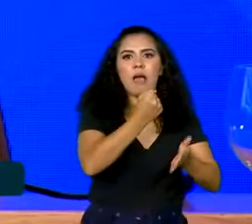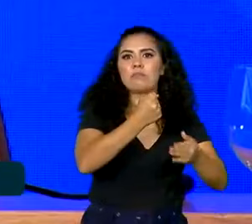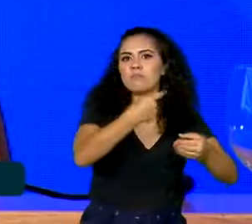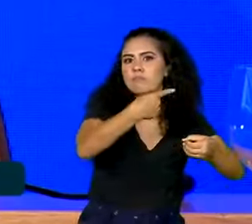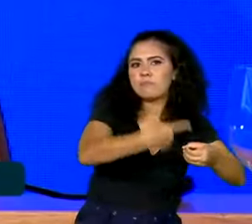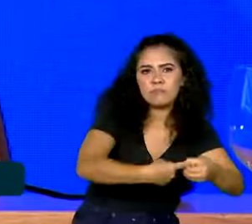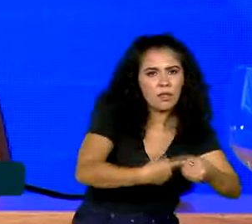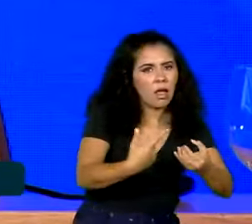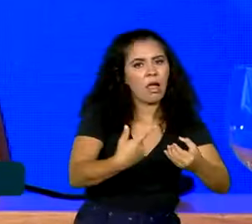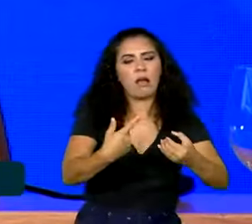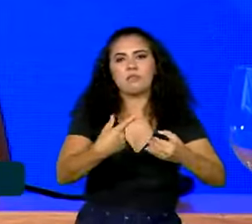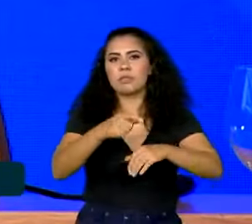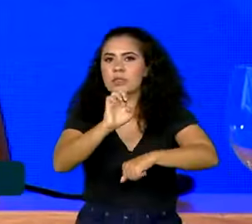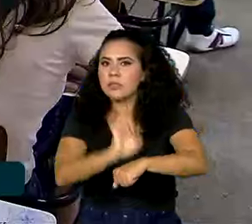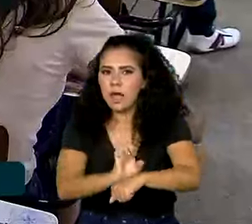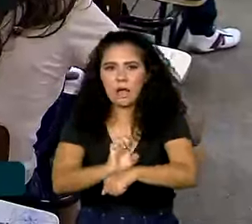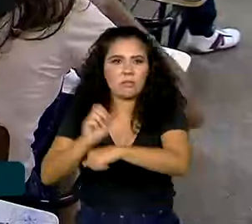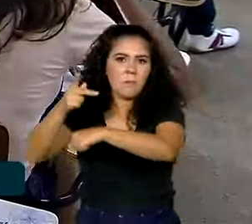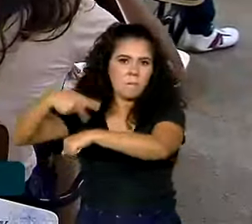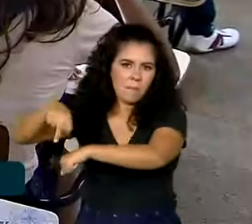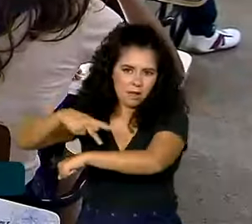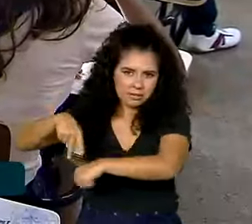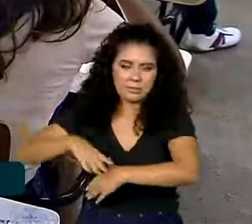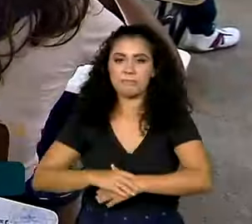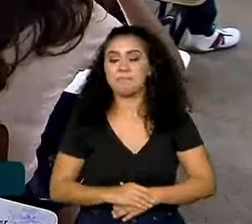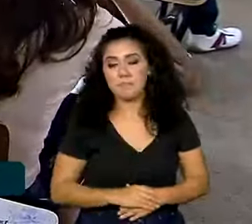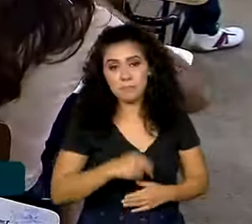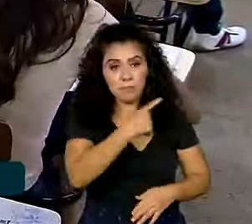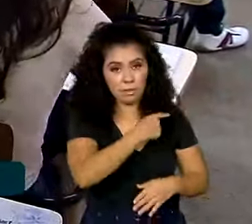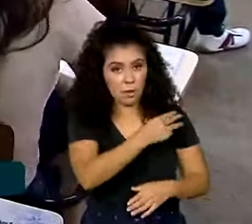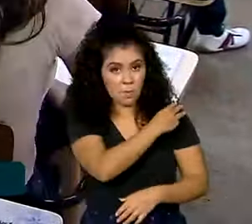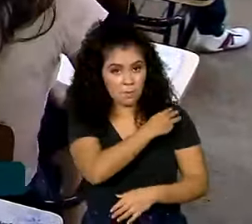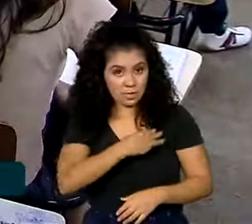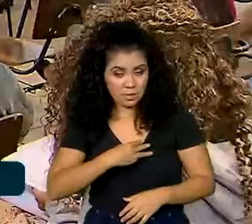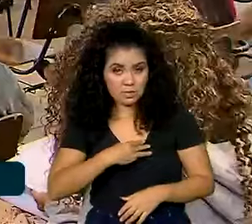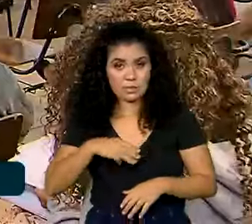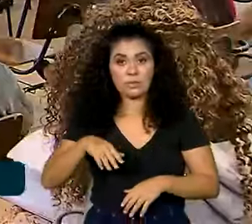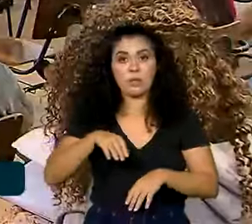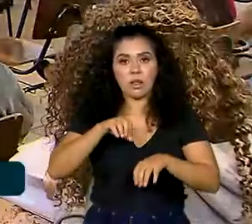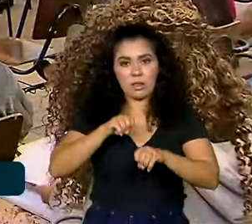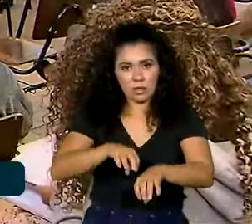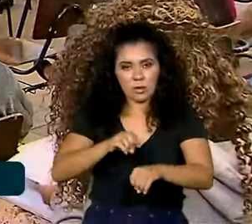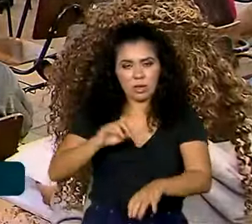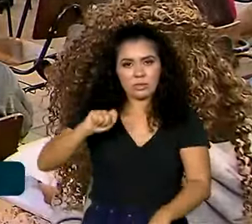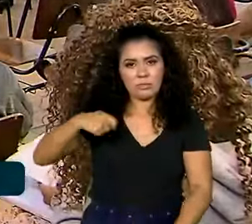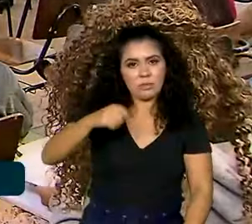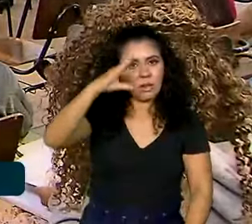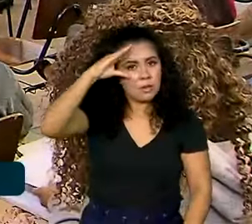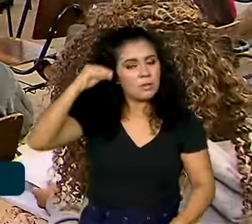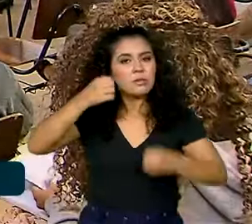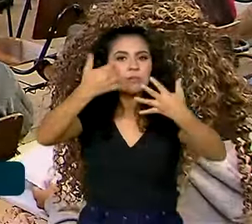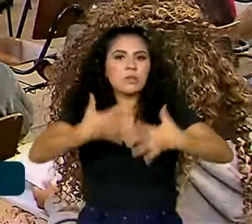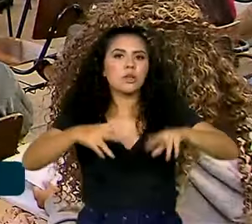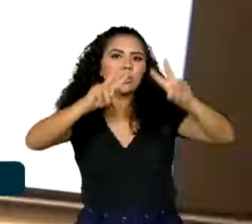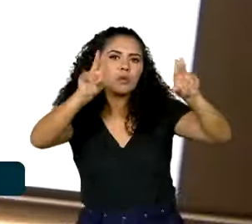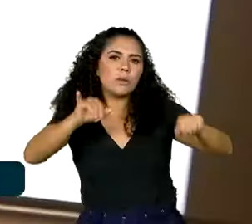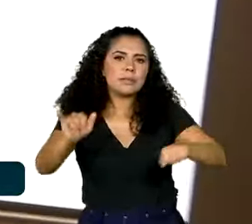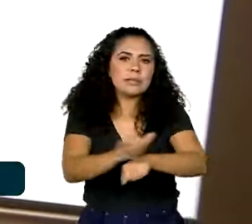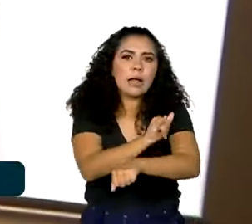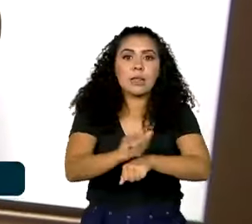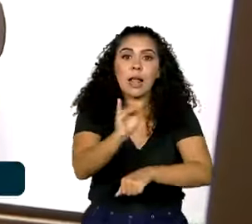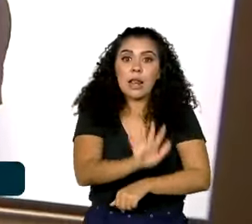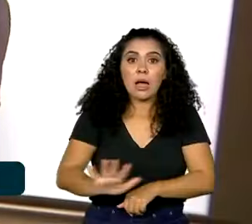um Estado e um país. O ministro da Educação também citou a Estratégia Nacional de Escolas Conectadas,